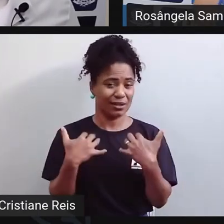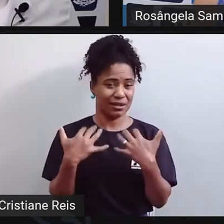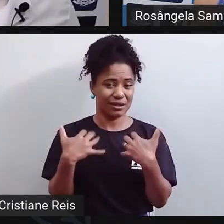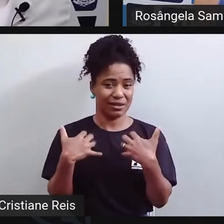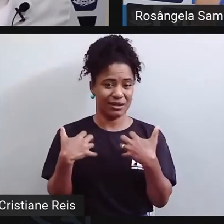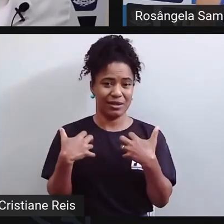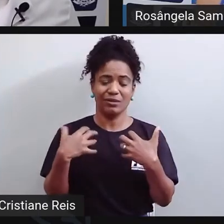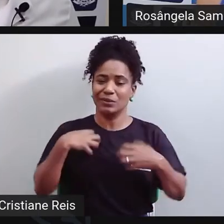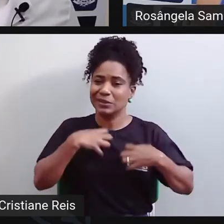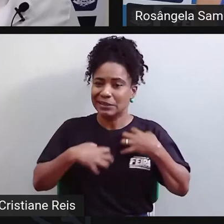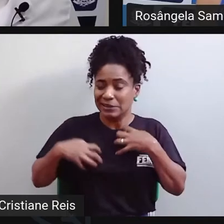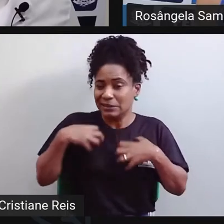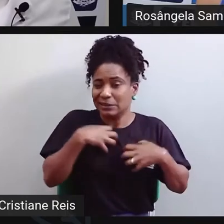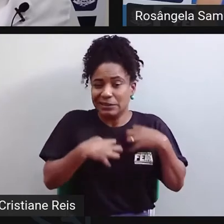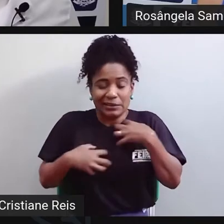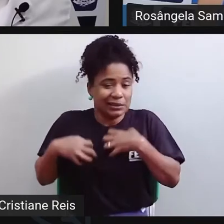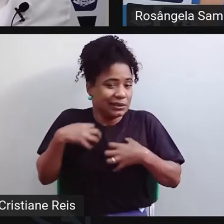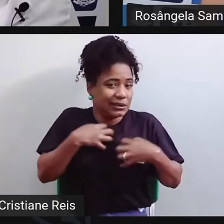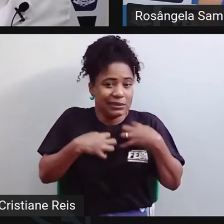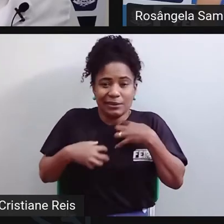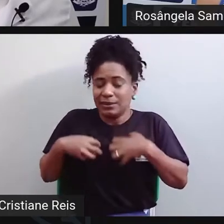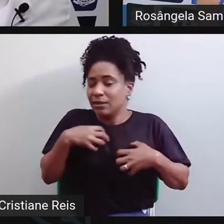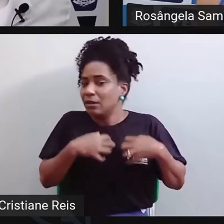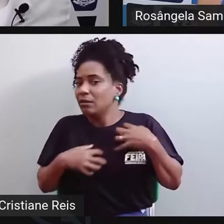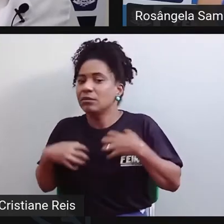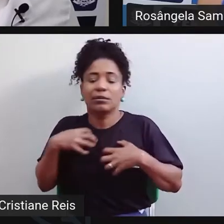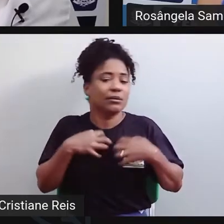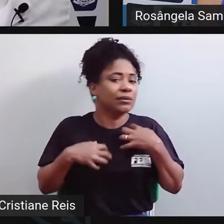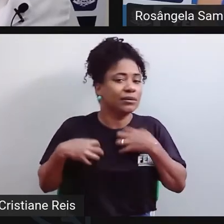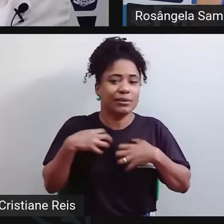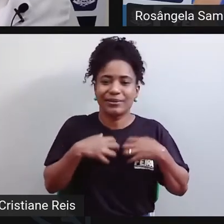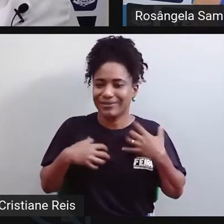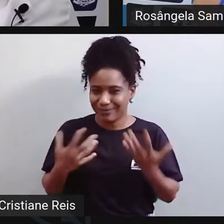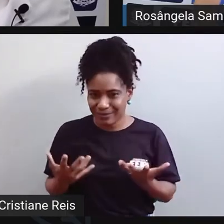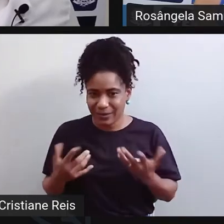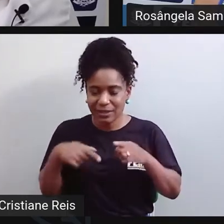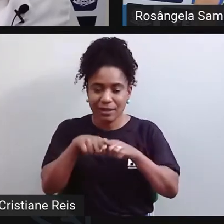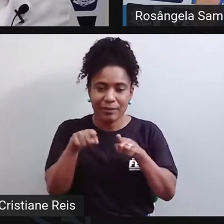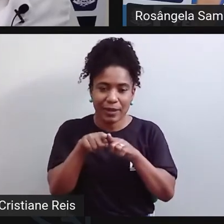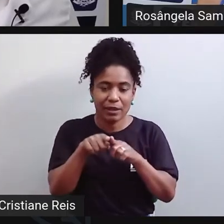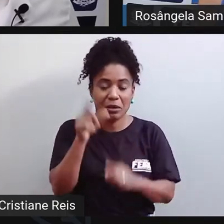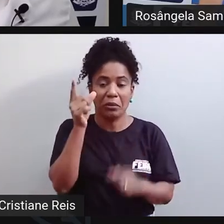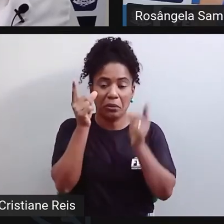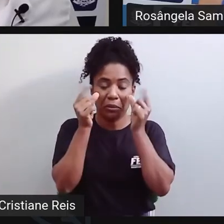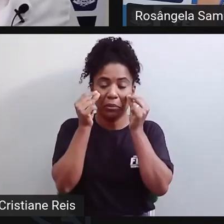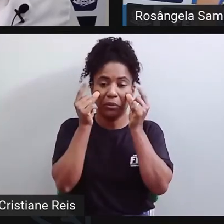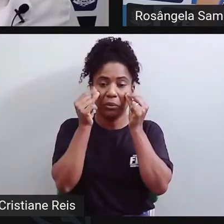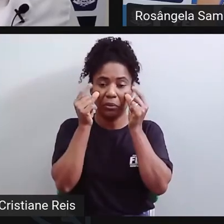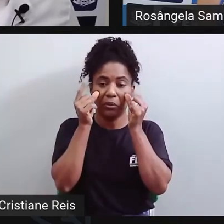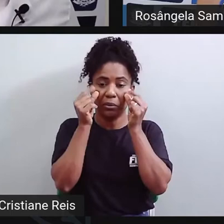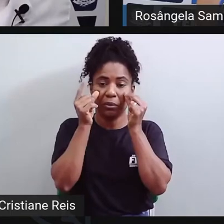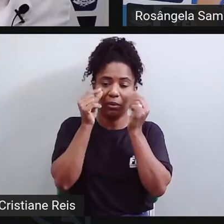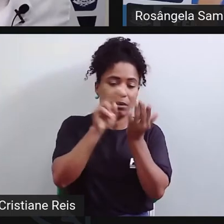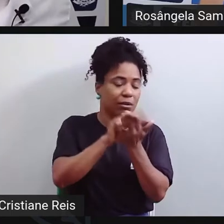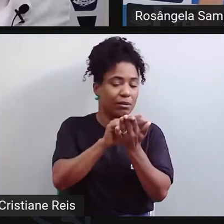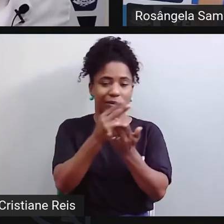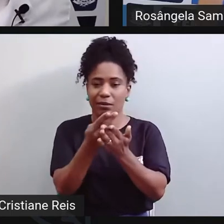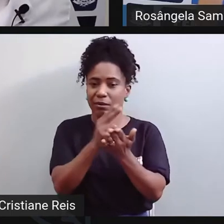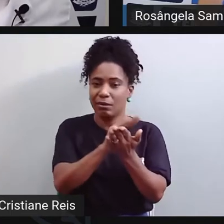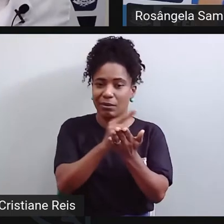satisfaz aquela pessoa. alteração de sono, alteração do humor,